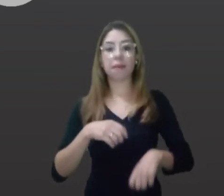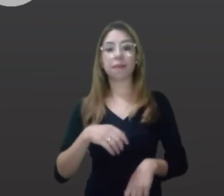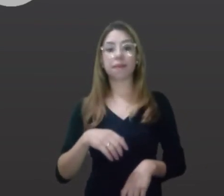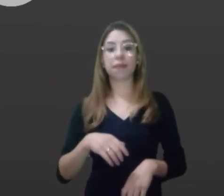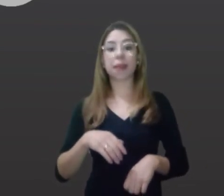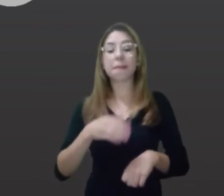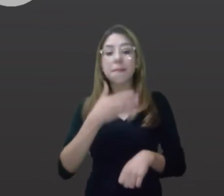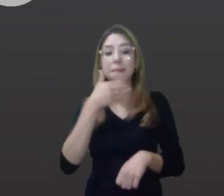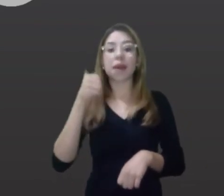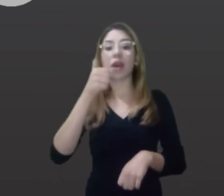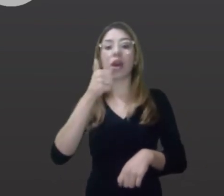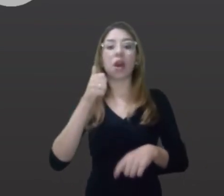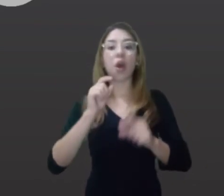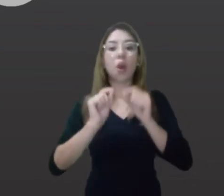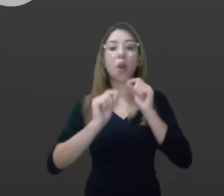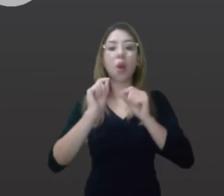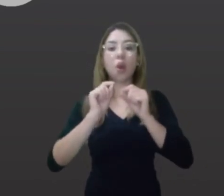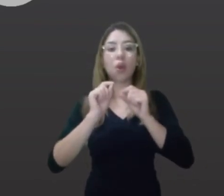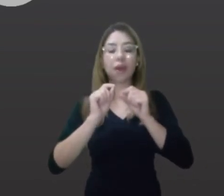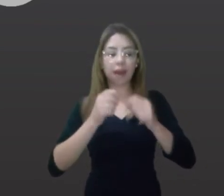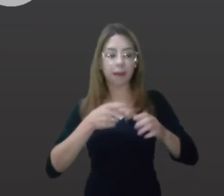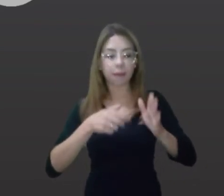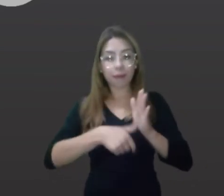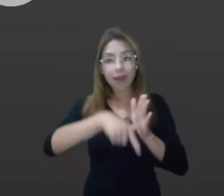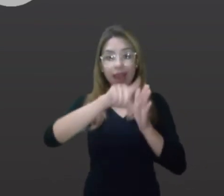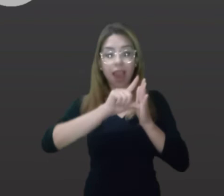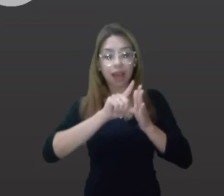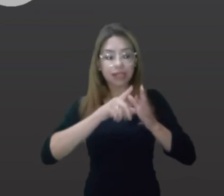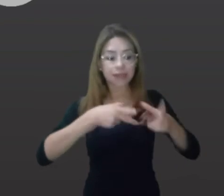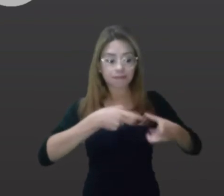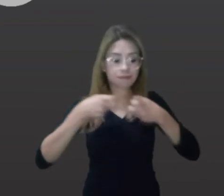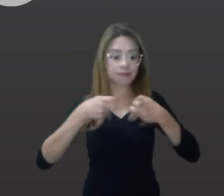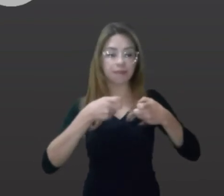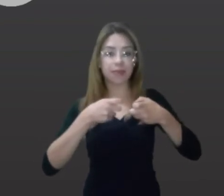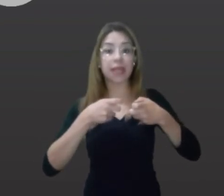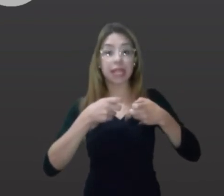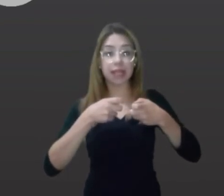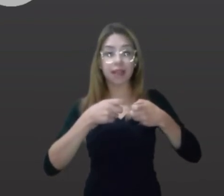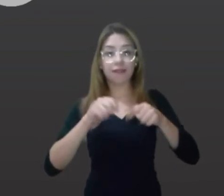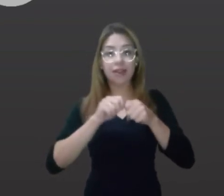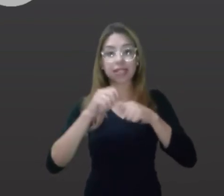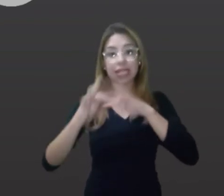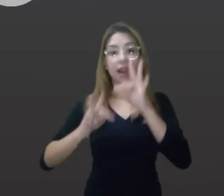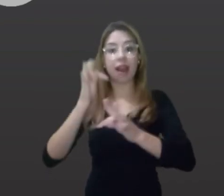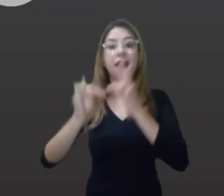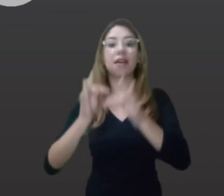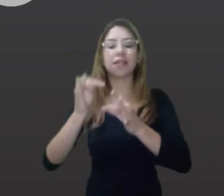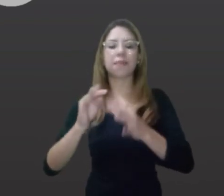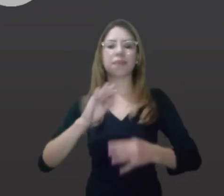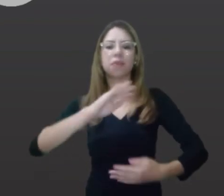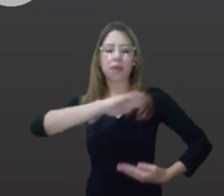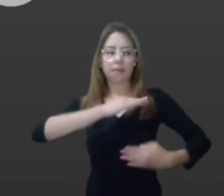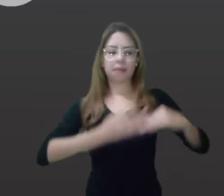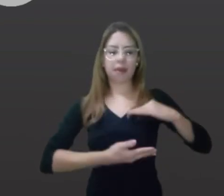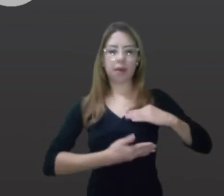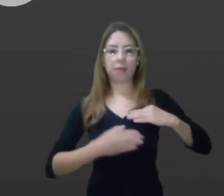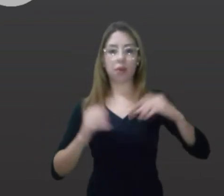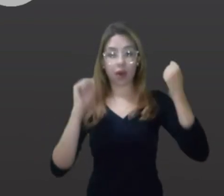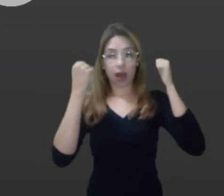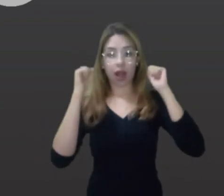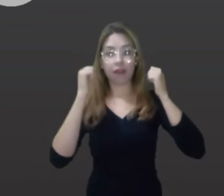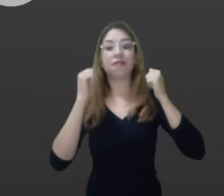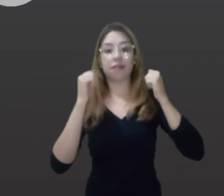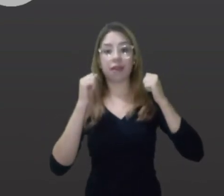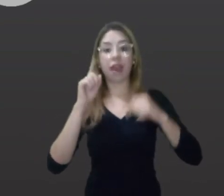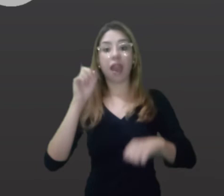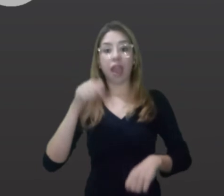o que contribui muito no diagnóstico precoce e preservação de vidas. Mamografia, ressalto, é um método de escolha